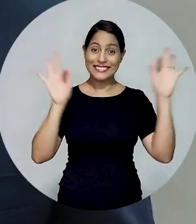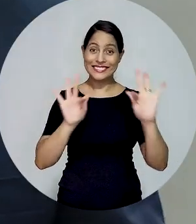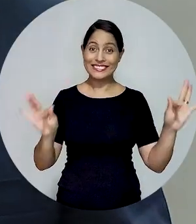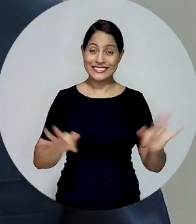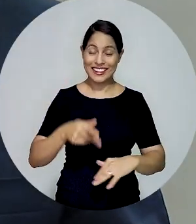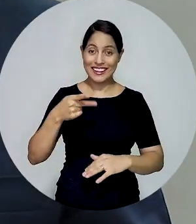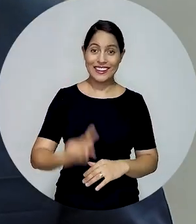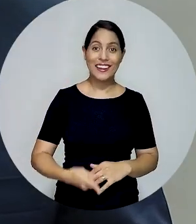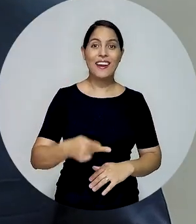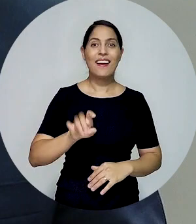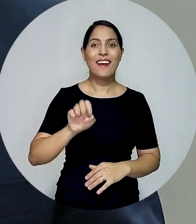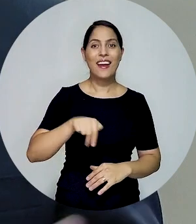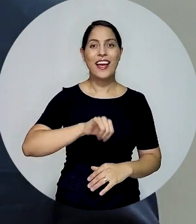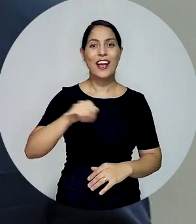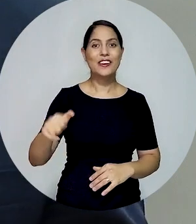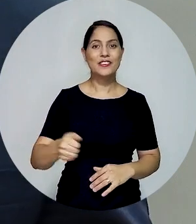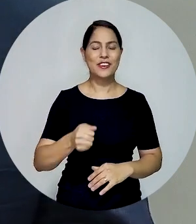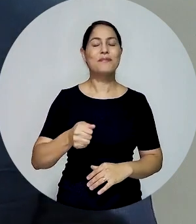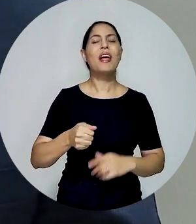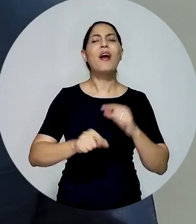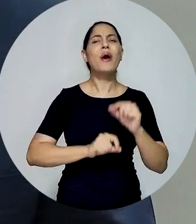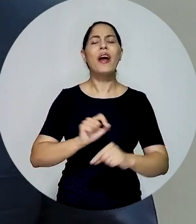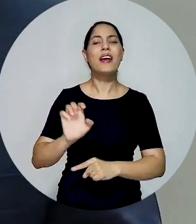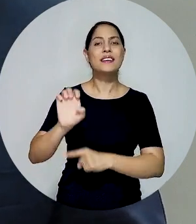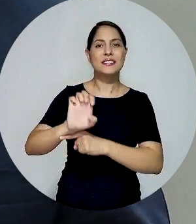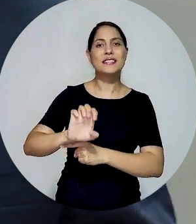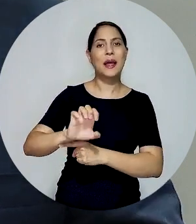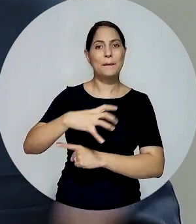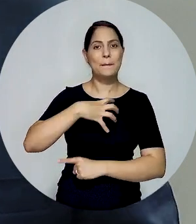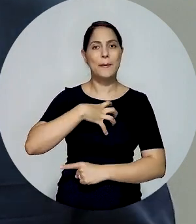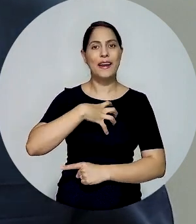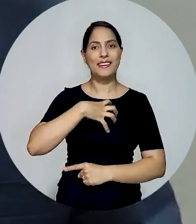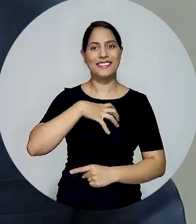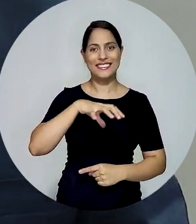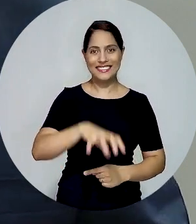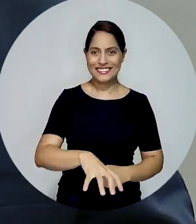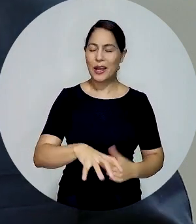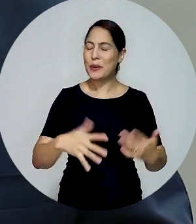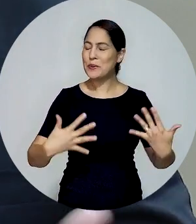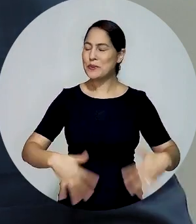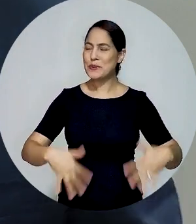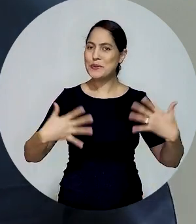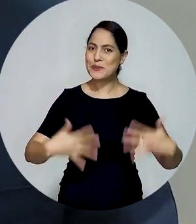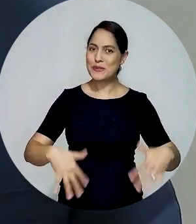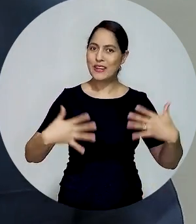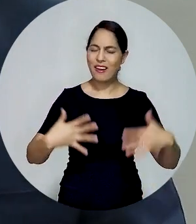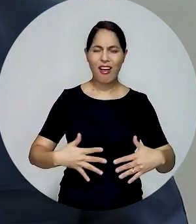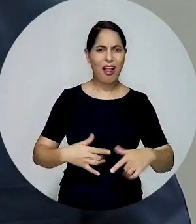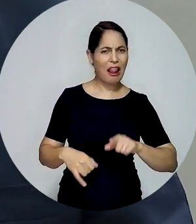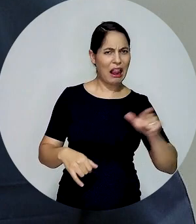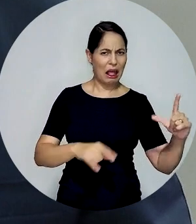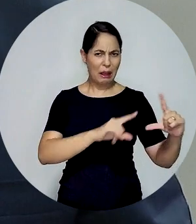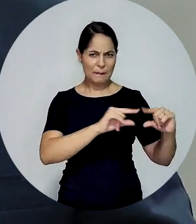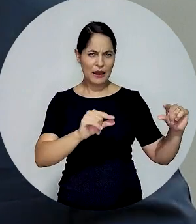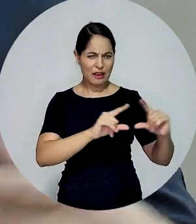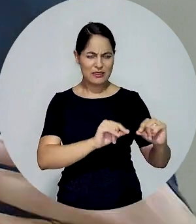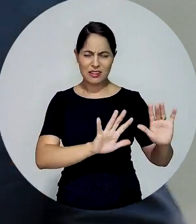feliz de participar aqui do ENJA, em Salvador, Bahia, com a presença maciça do Conselho Federal.